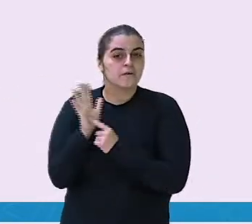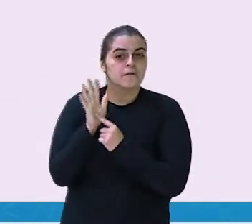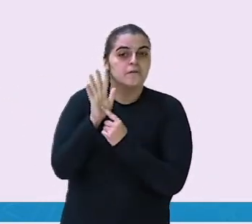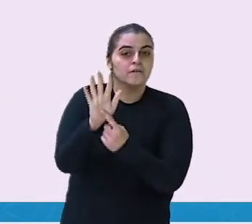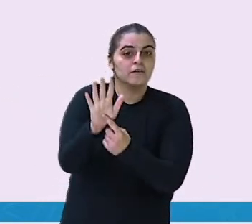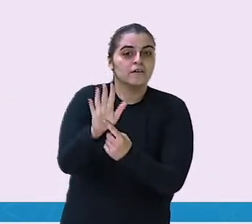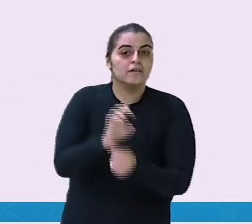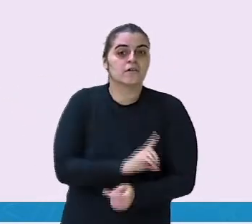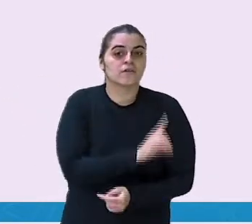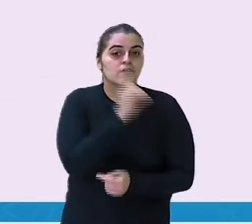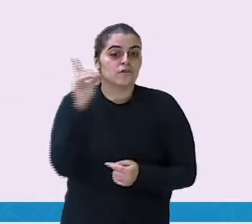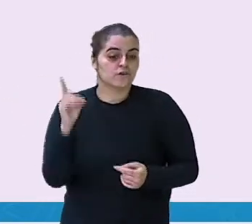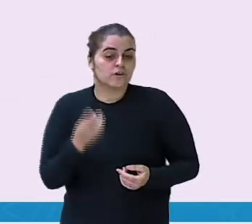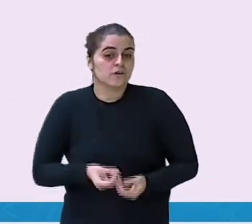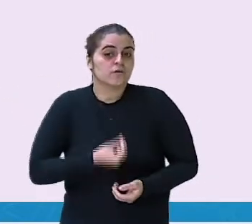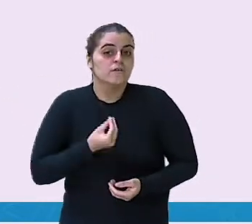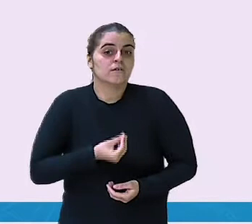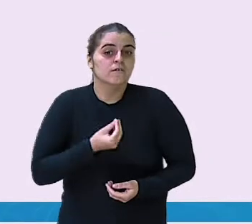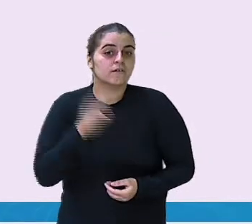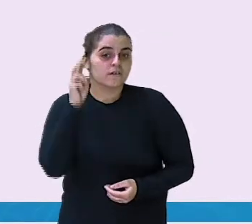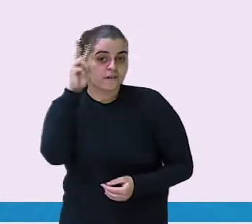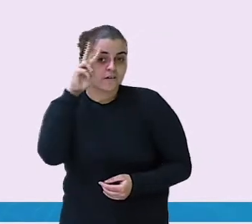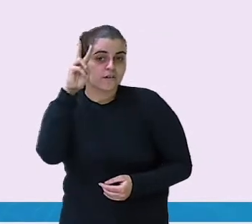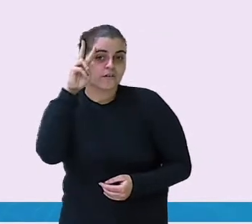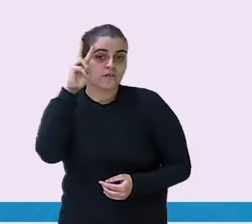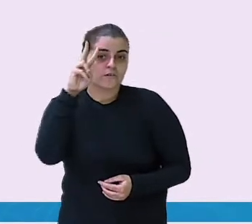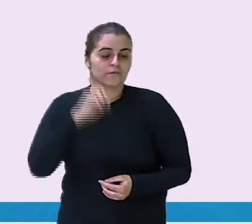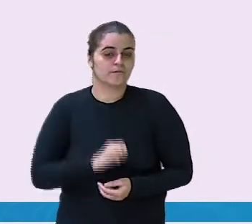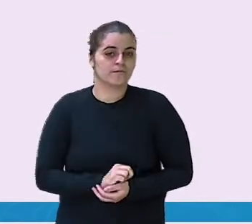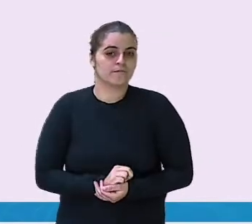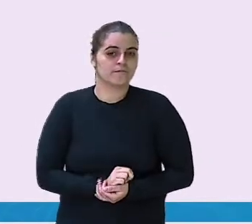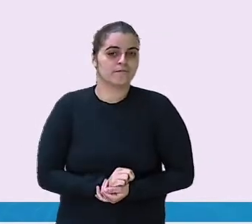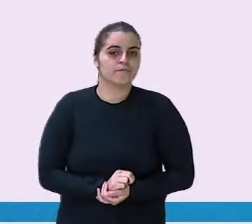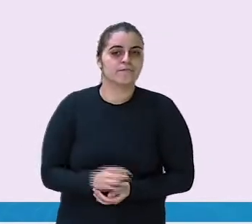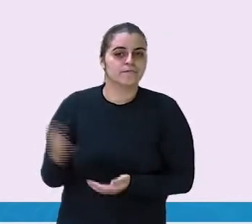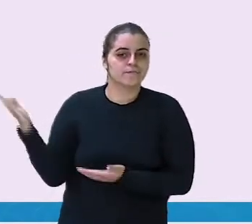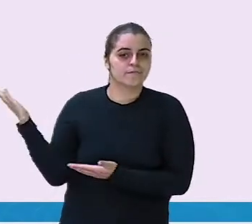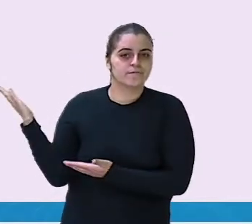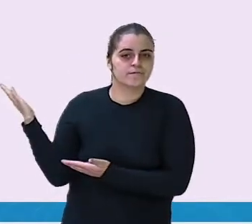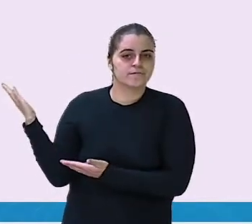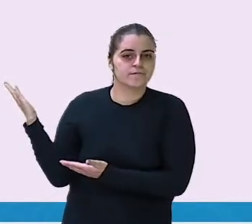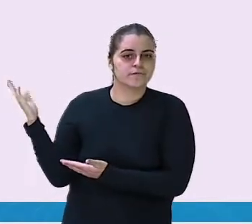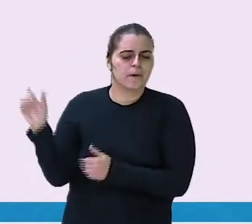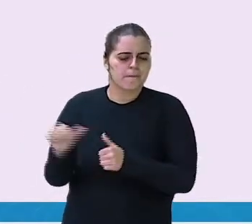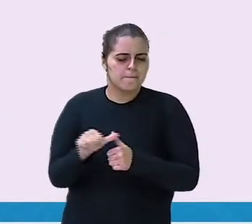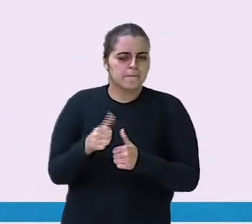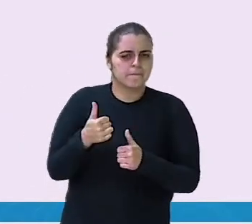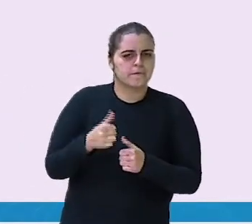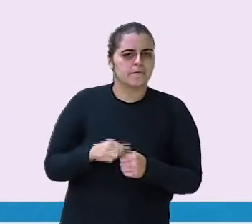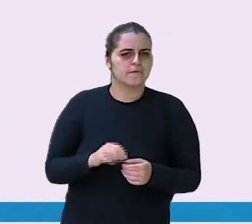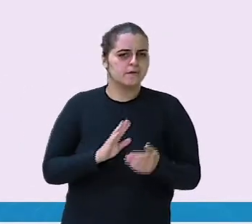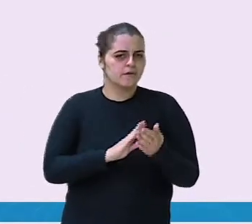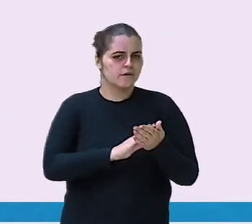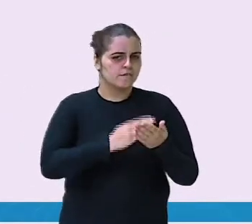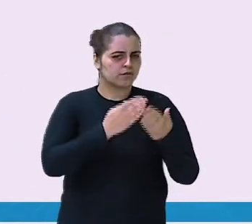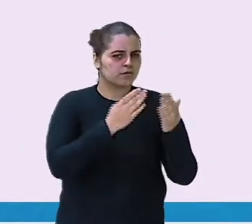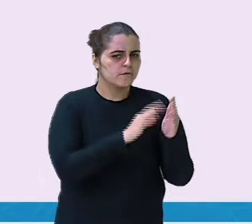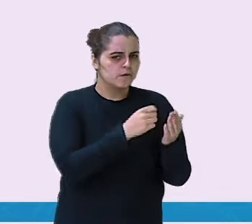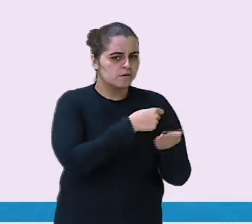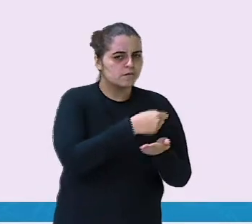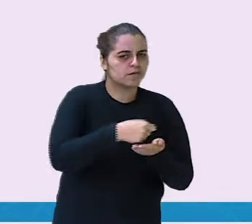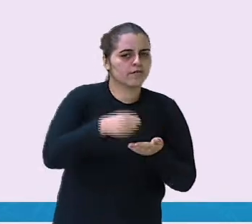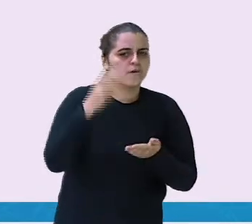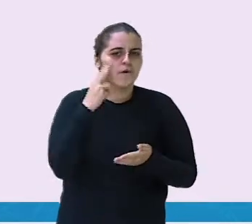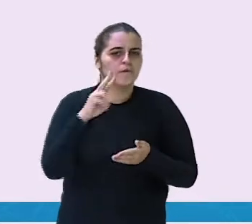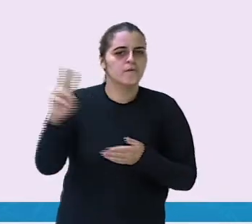da vida dele aqui na história, da vida da história, entendeu? Então, primeiro, meu boletim. Então, aqui